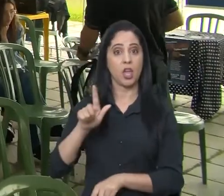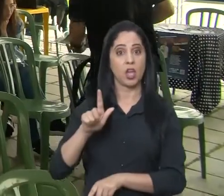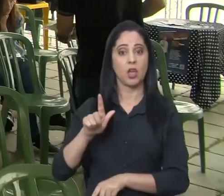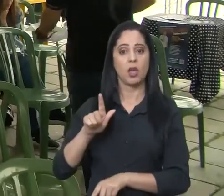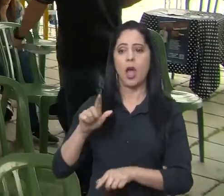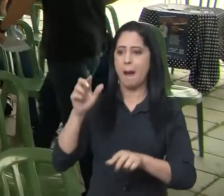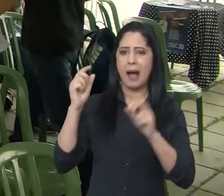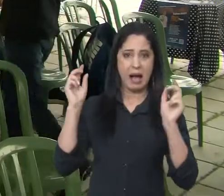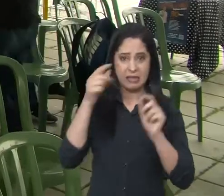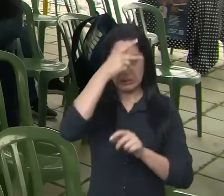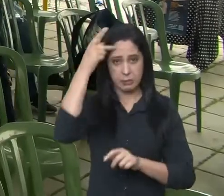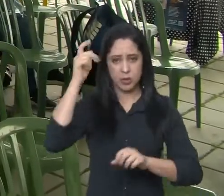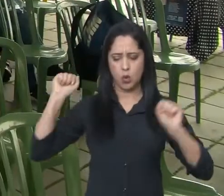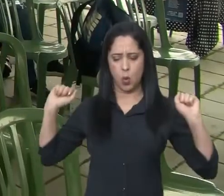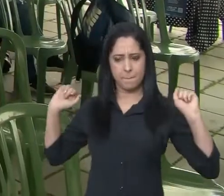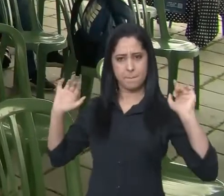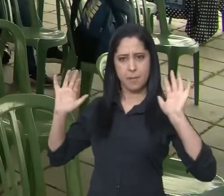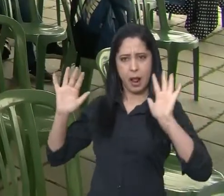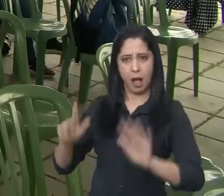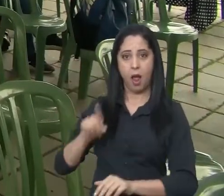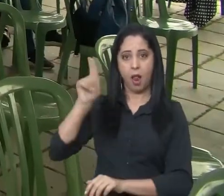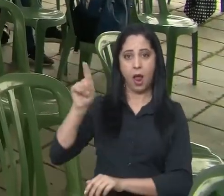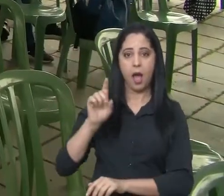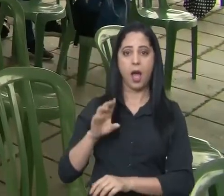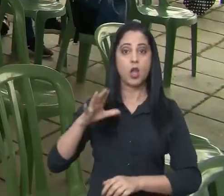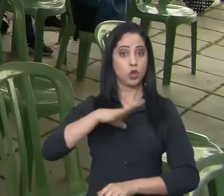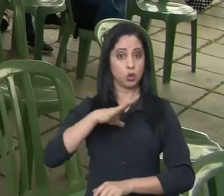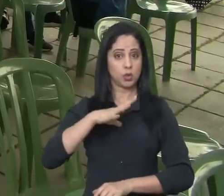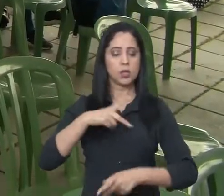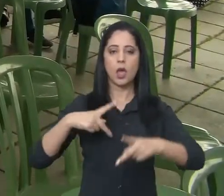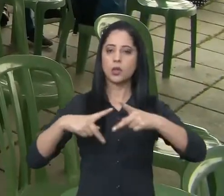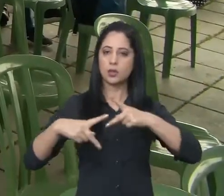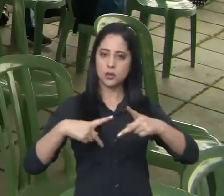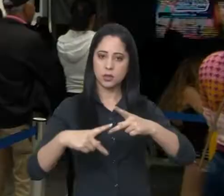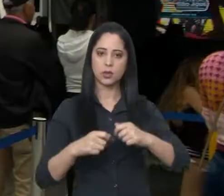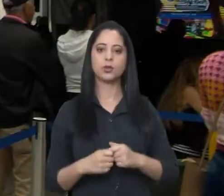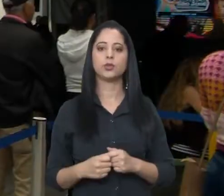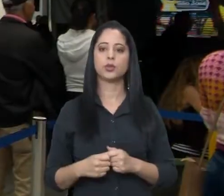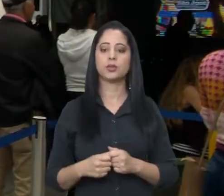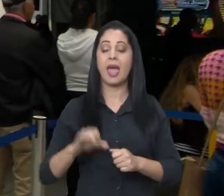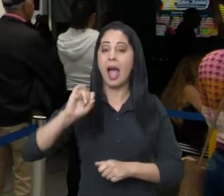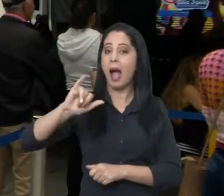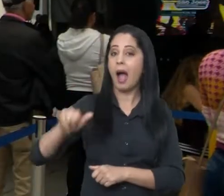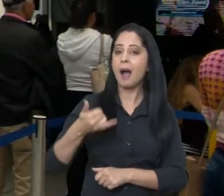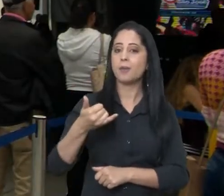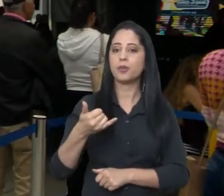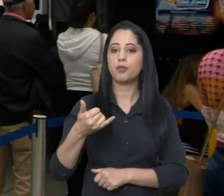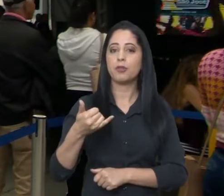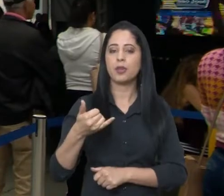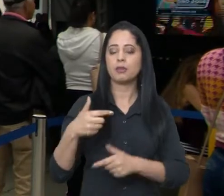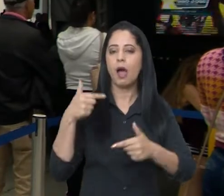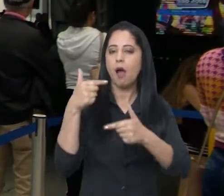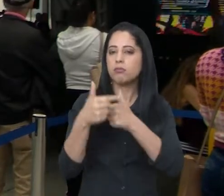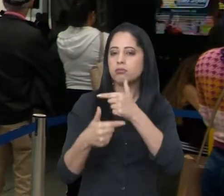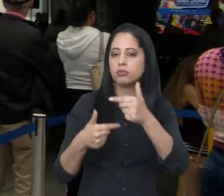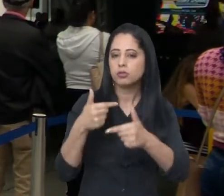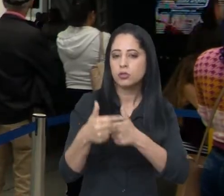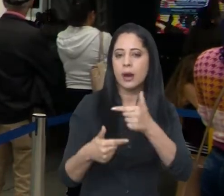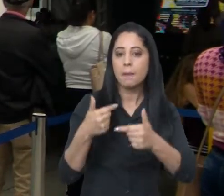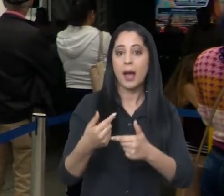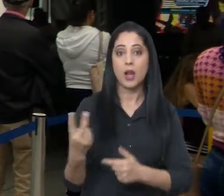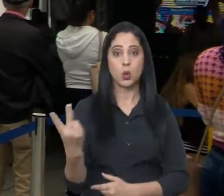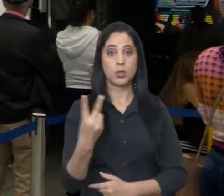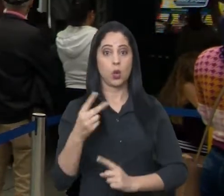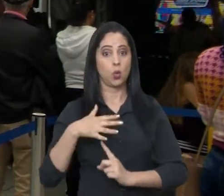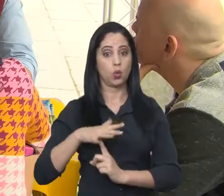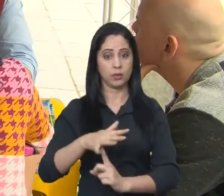diversas pessoas estiveram no Largo São Beredito, no centro de São José dos Campos, para aproveitar os serviços oferecidos pela segunda